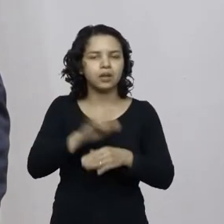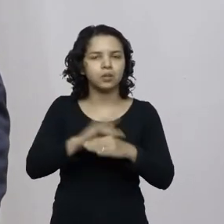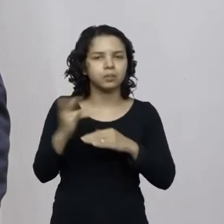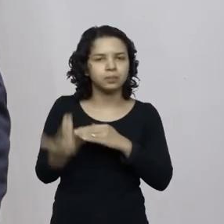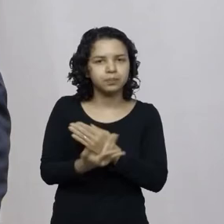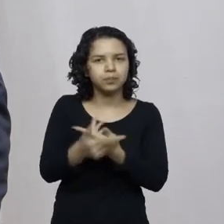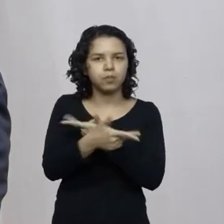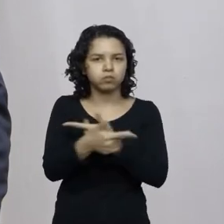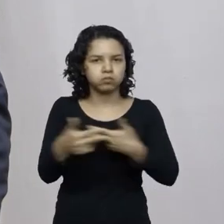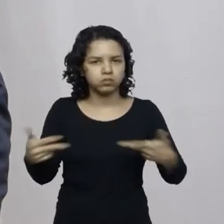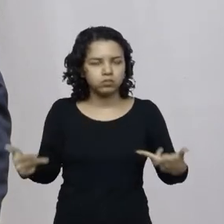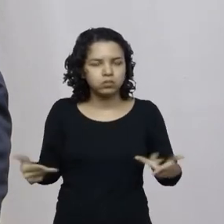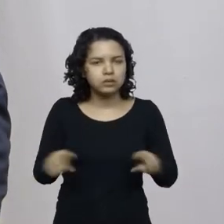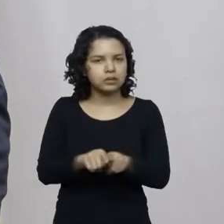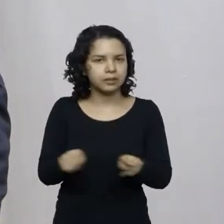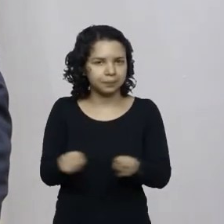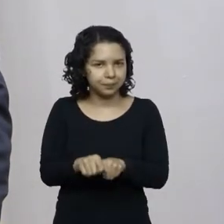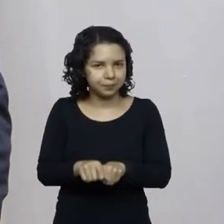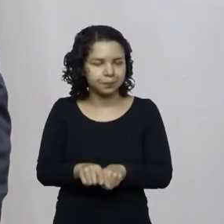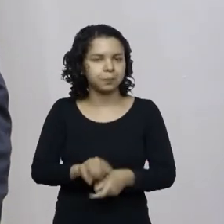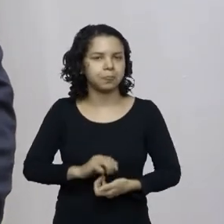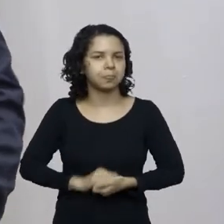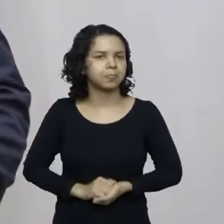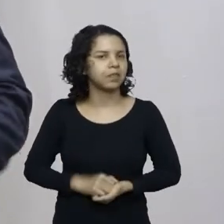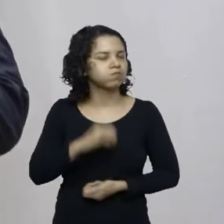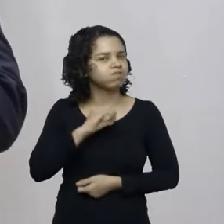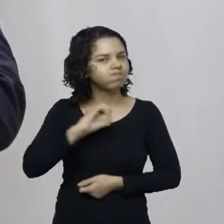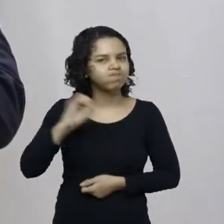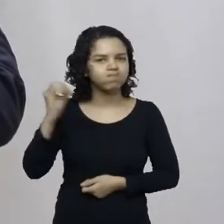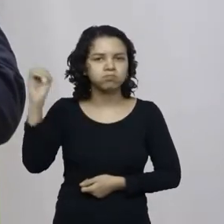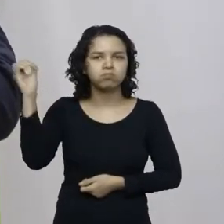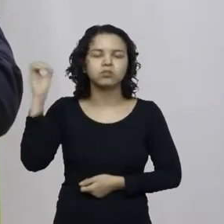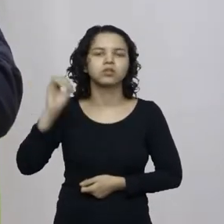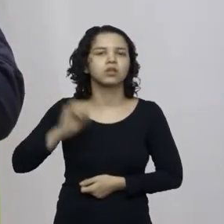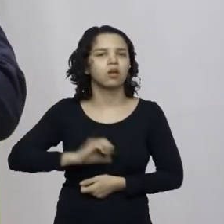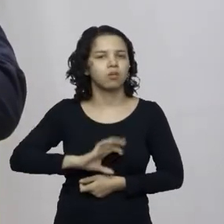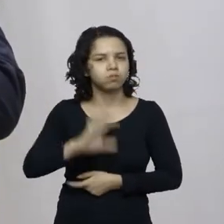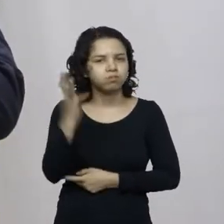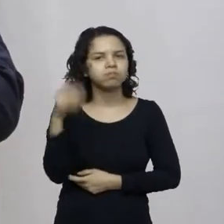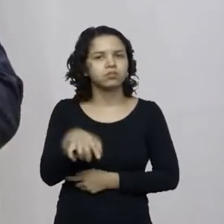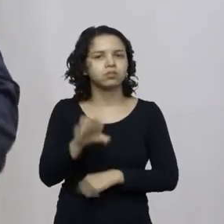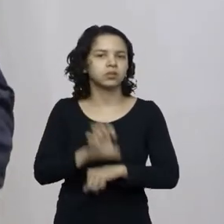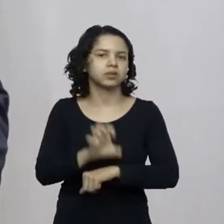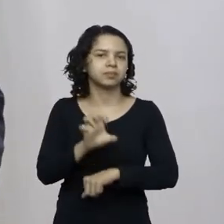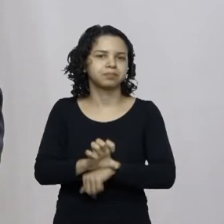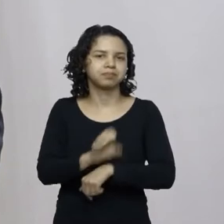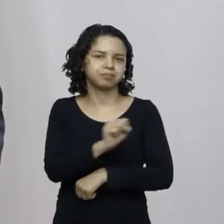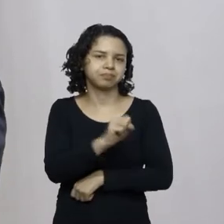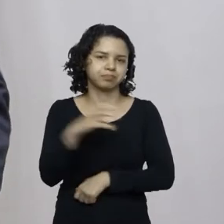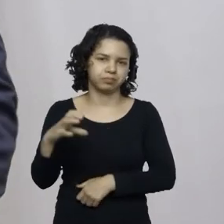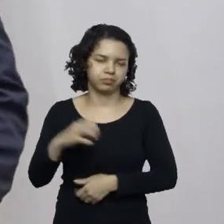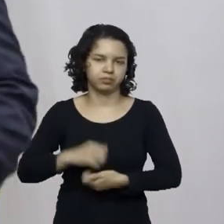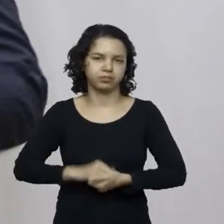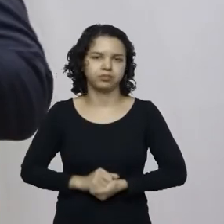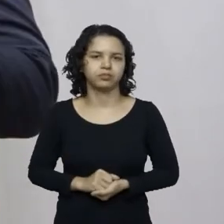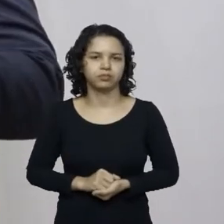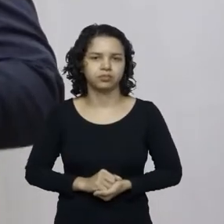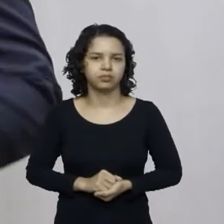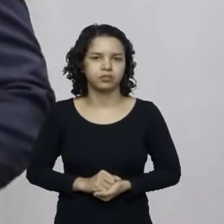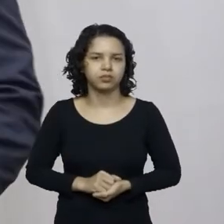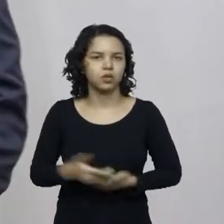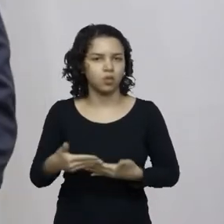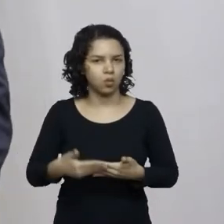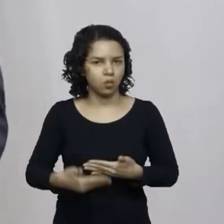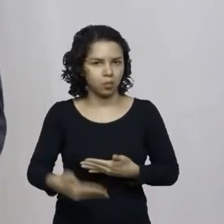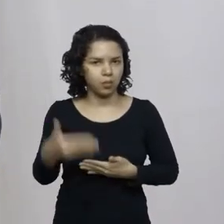respectivas redes sociais algo de extraordinário que acontece no estado de Santa Catarina eu vou começar com